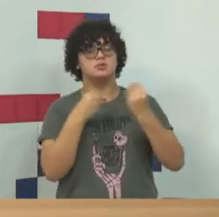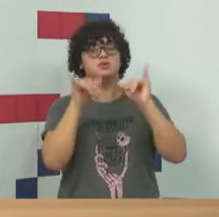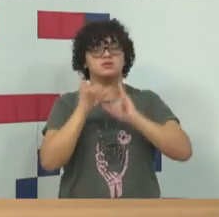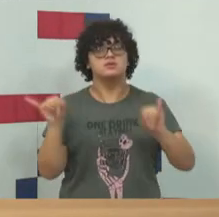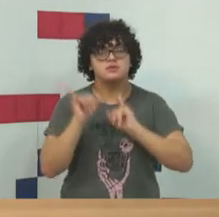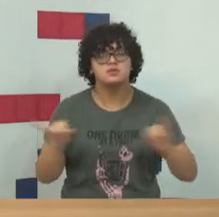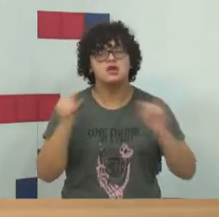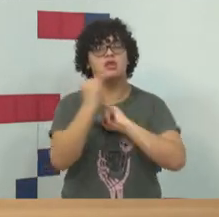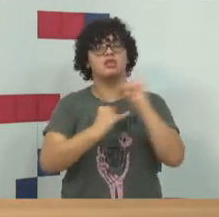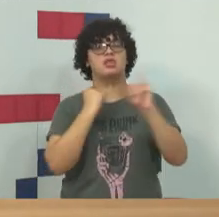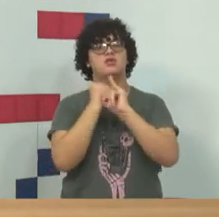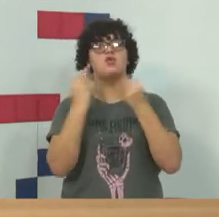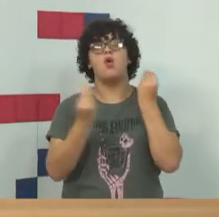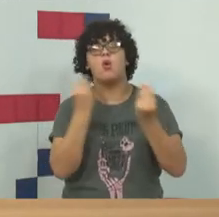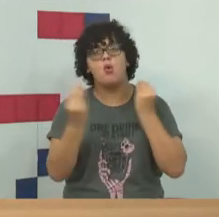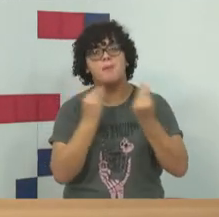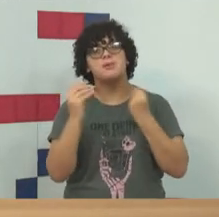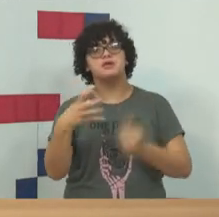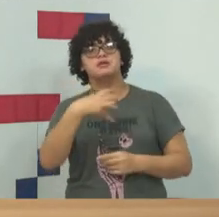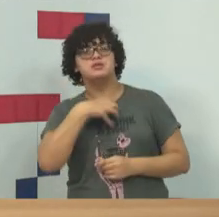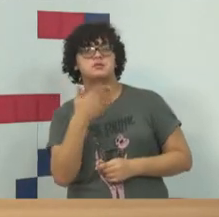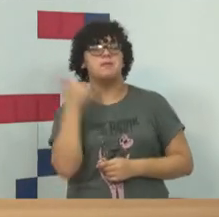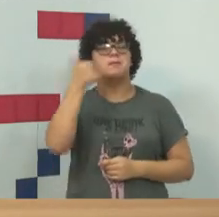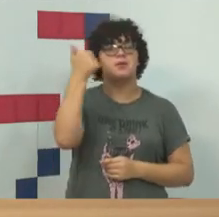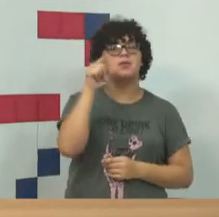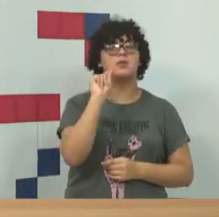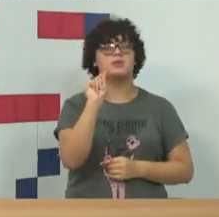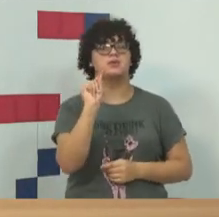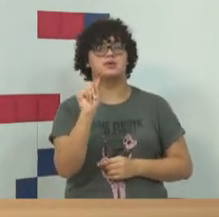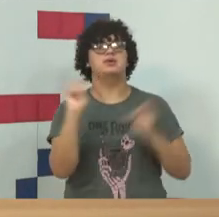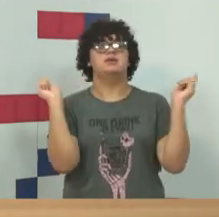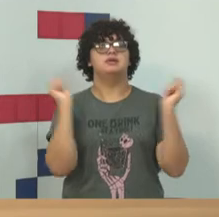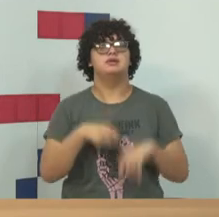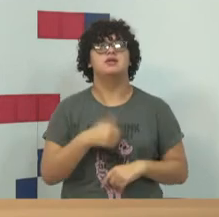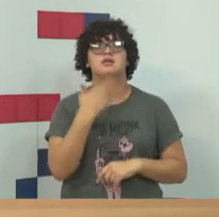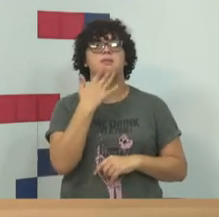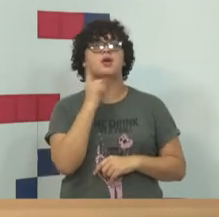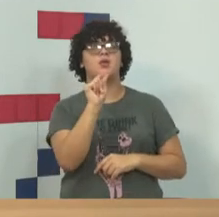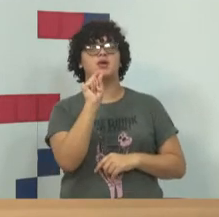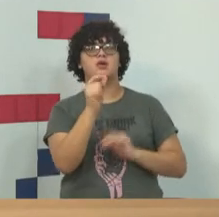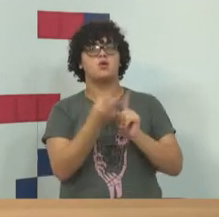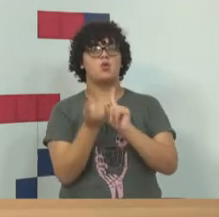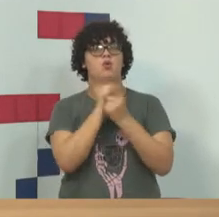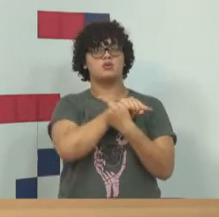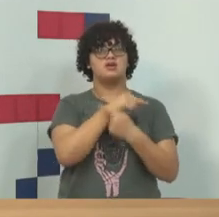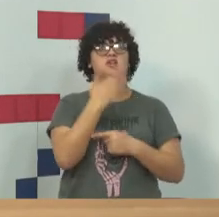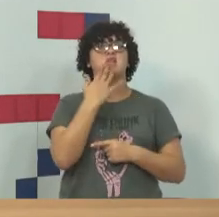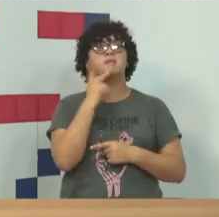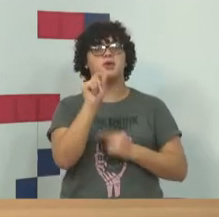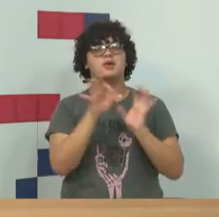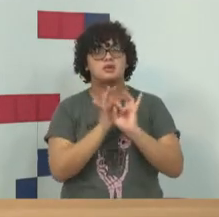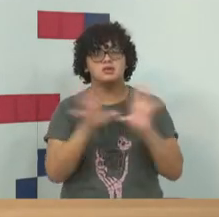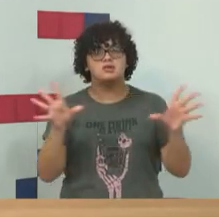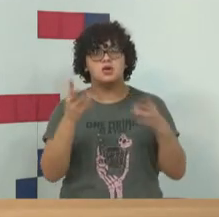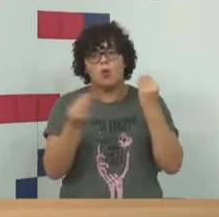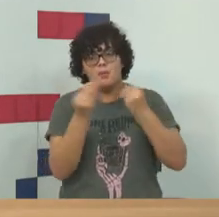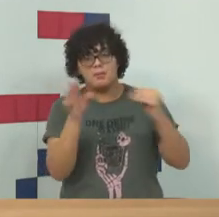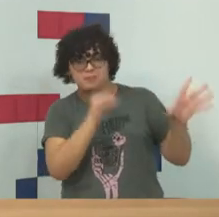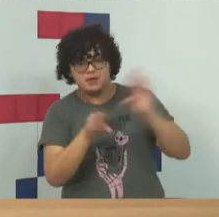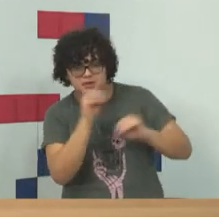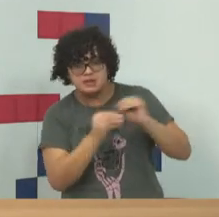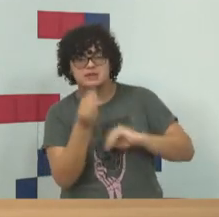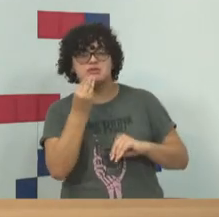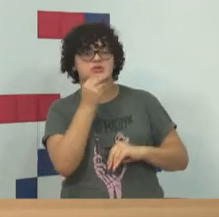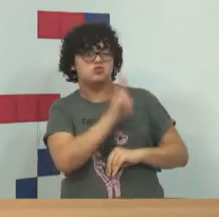internet, como o meu meio de informação. E não o contrário. E não deixar ser manipulado e